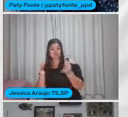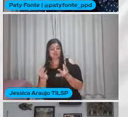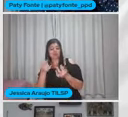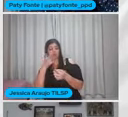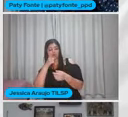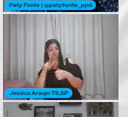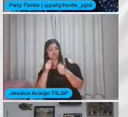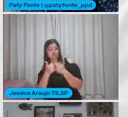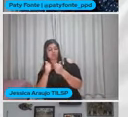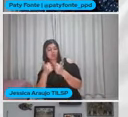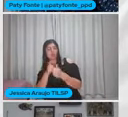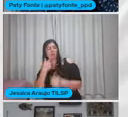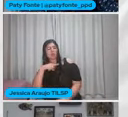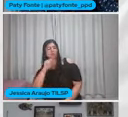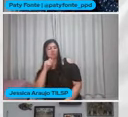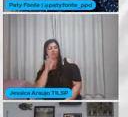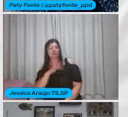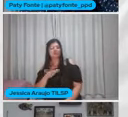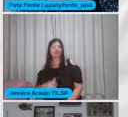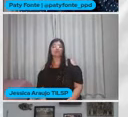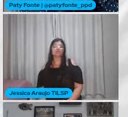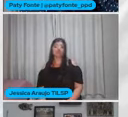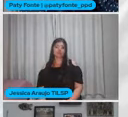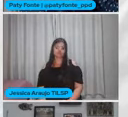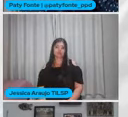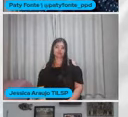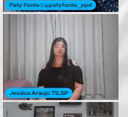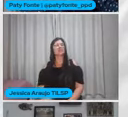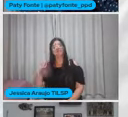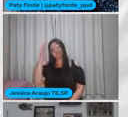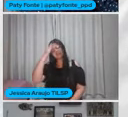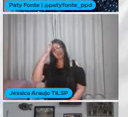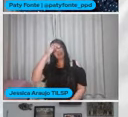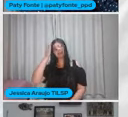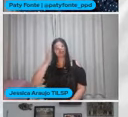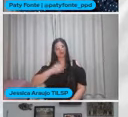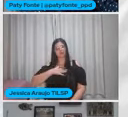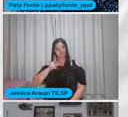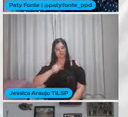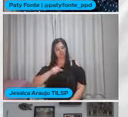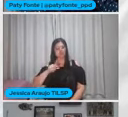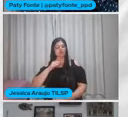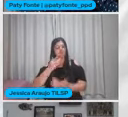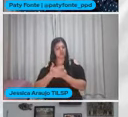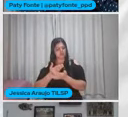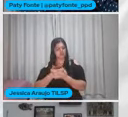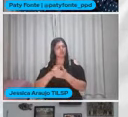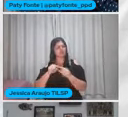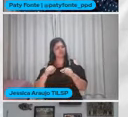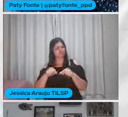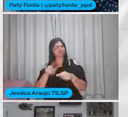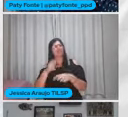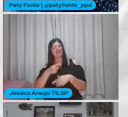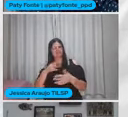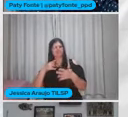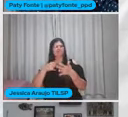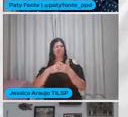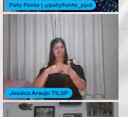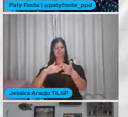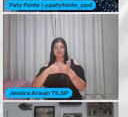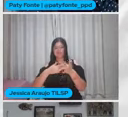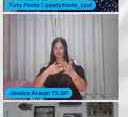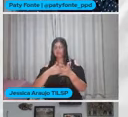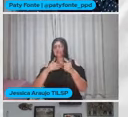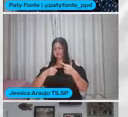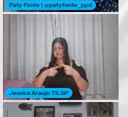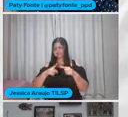ônibus Para levar crianças Numa excursão Então a gente sabe Eu como professora De sala de aula Eu sei que São muitos desafios Mas